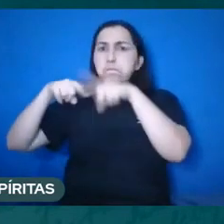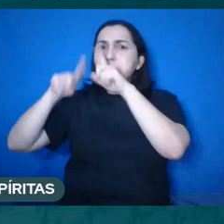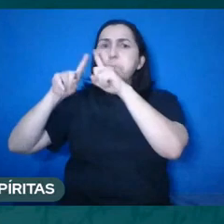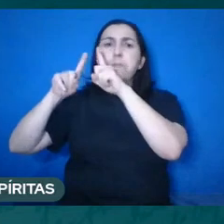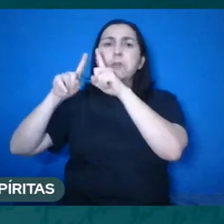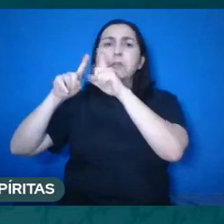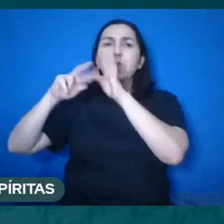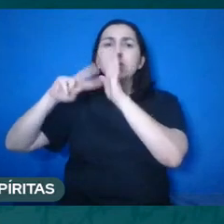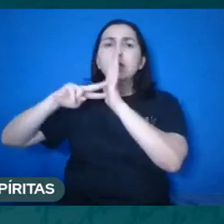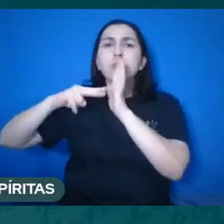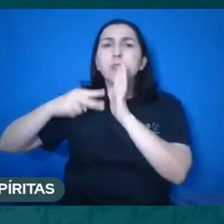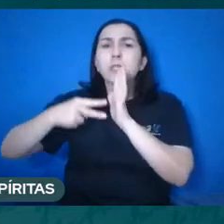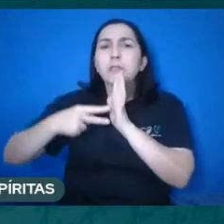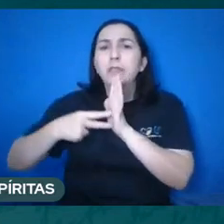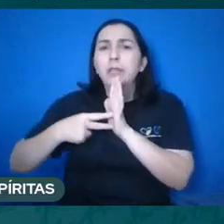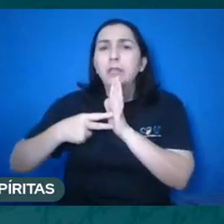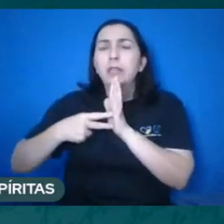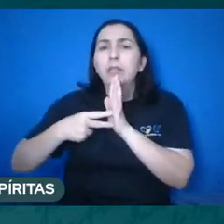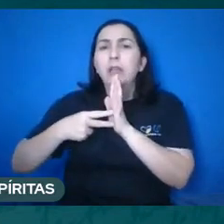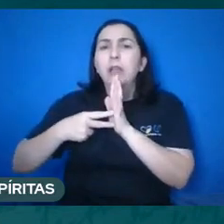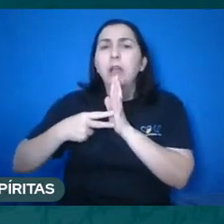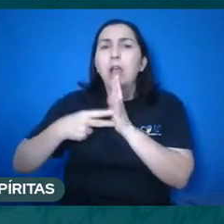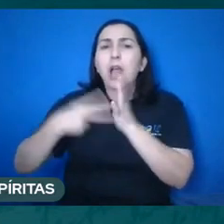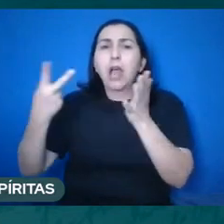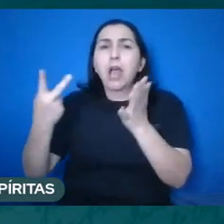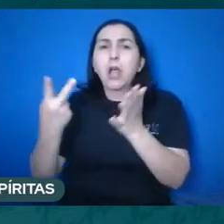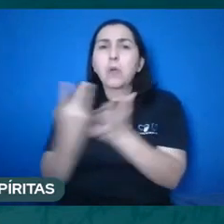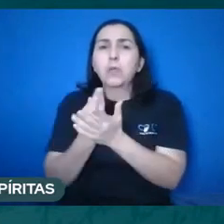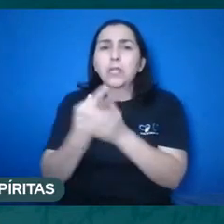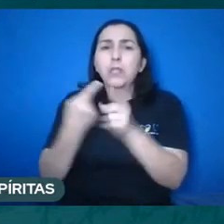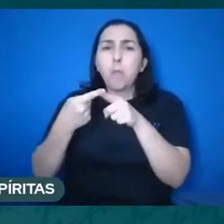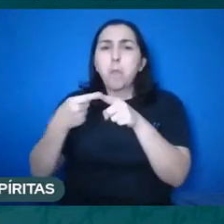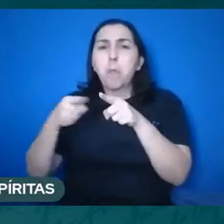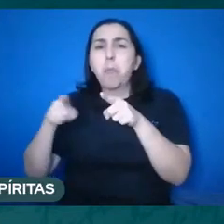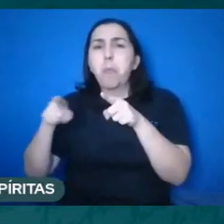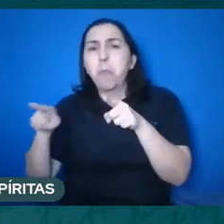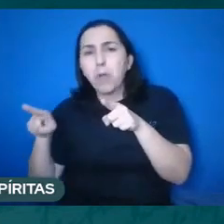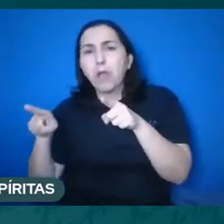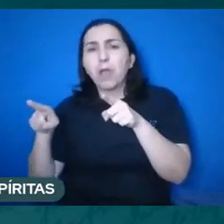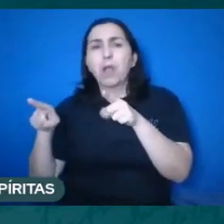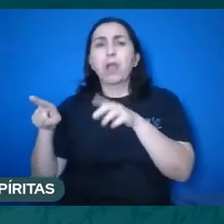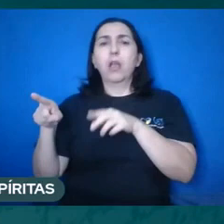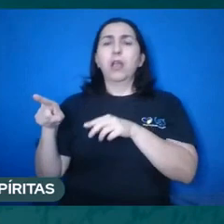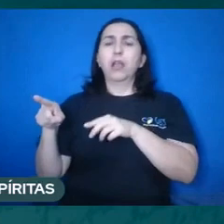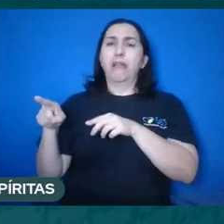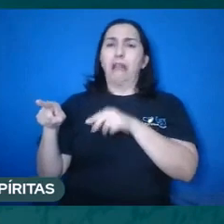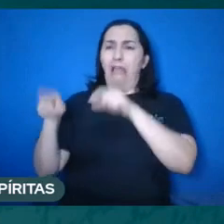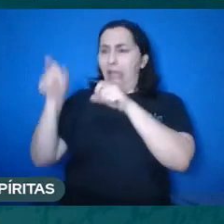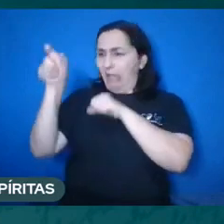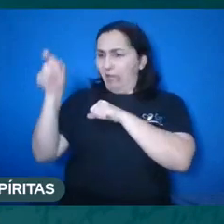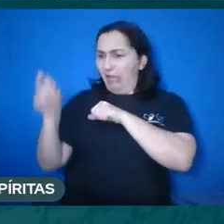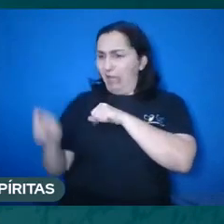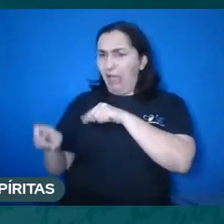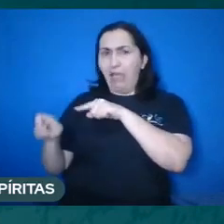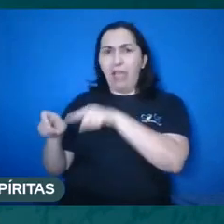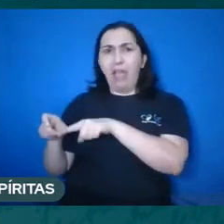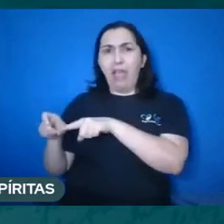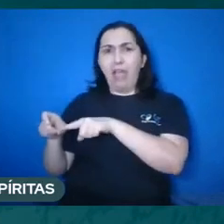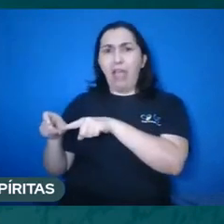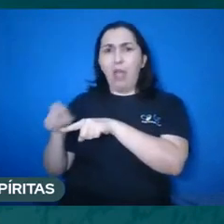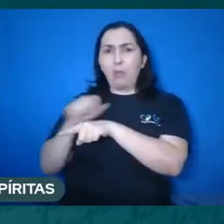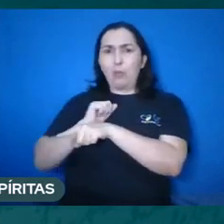tomou uma afeição oposta. manteve a afeição de um ser espiritual, mas com a